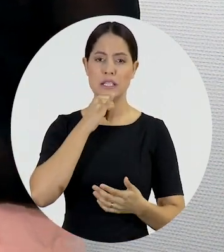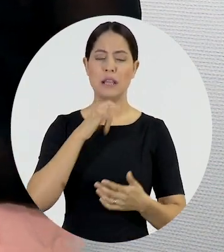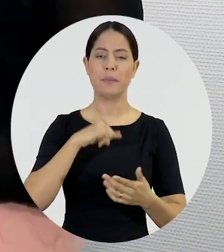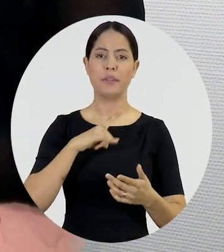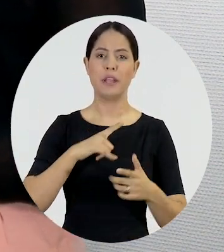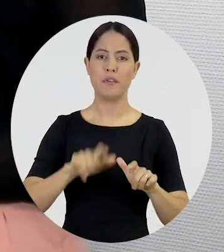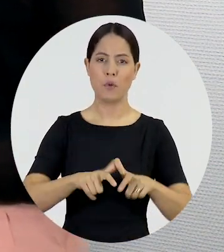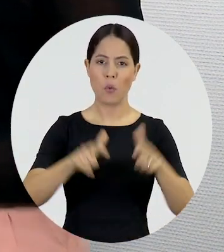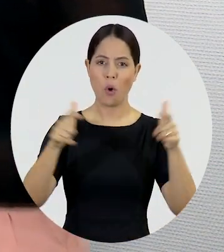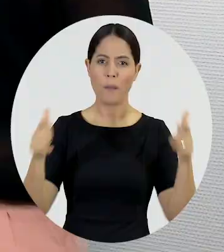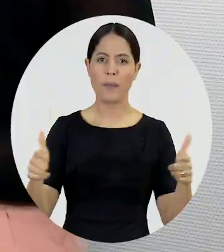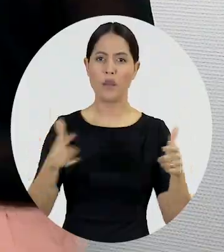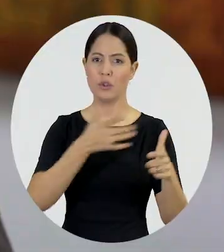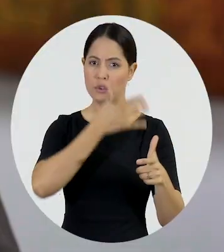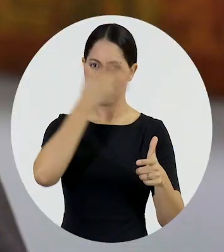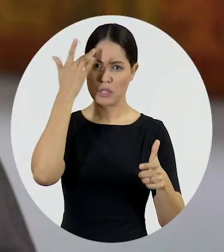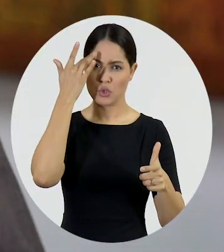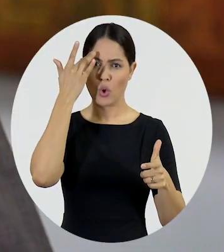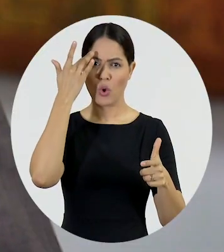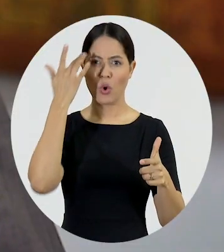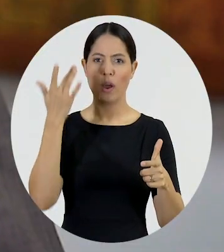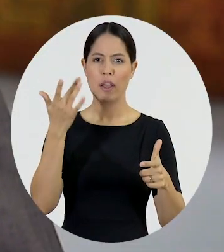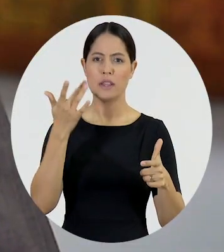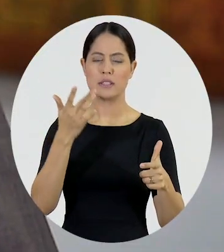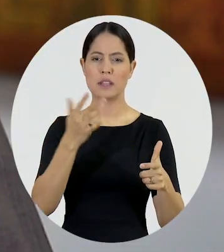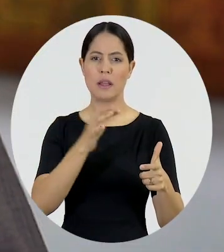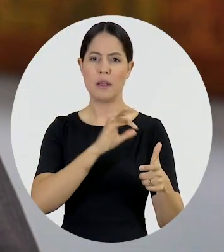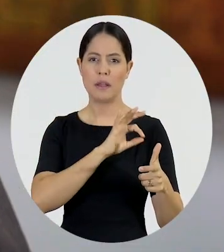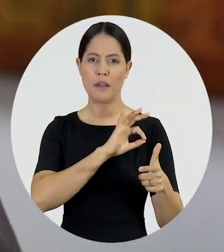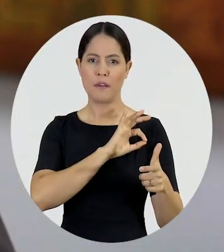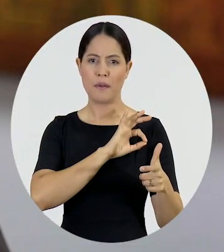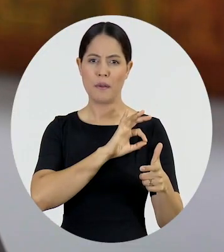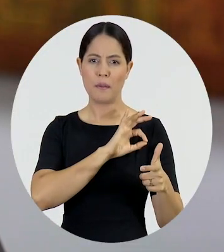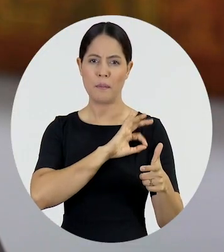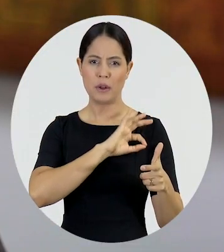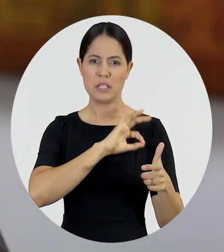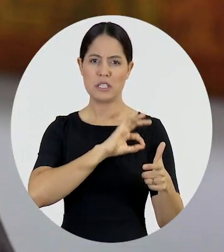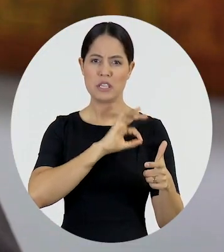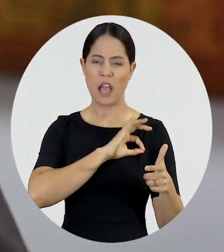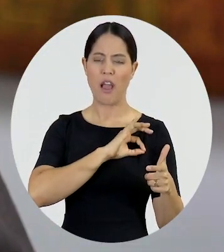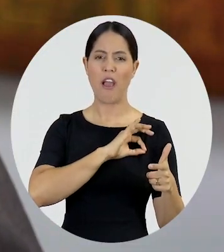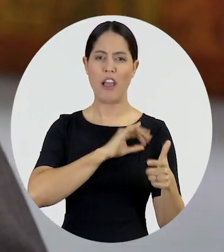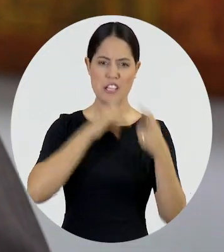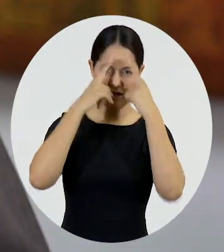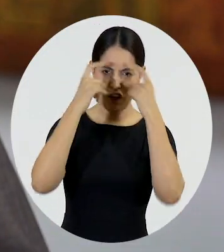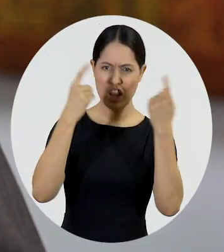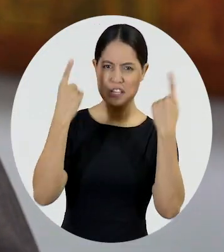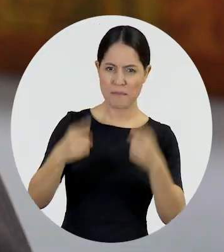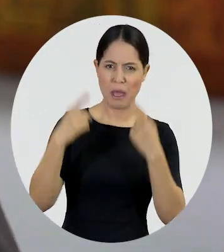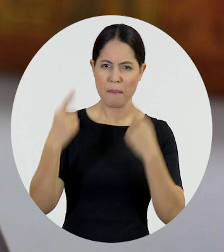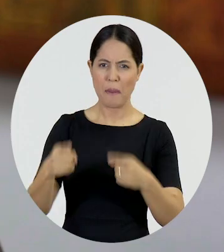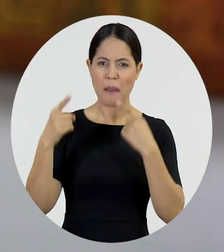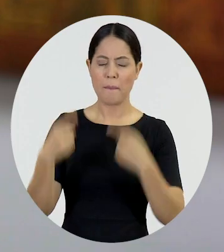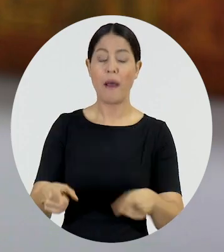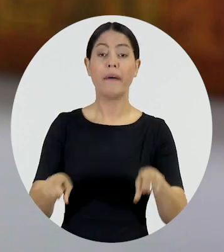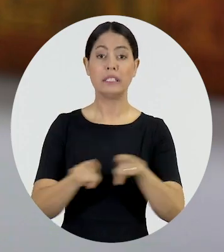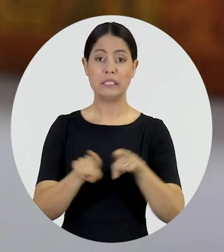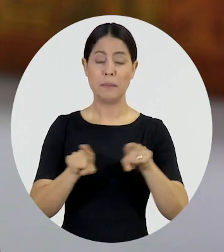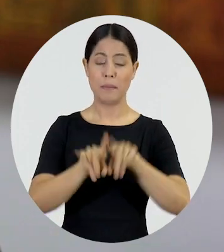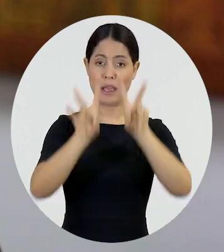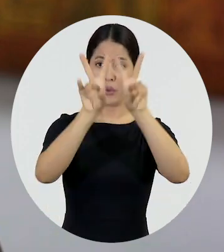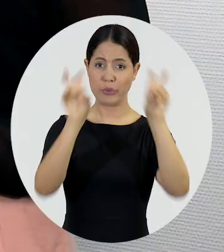violência e letalidade policiais no Brasil. A questão penitenciária busca se implantar um